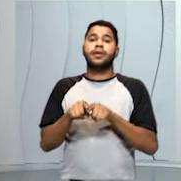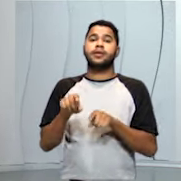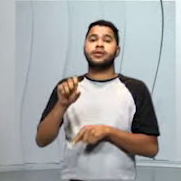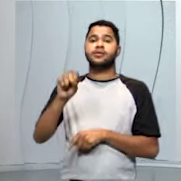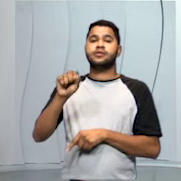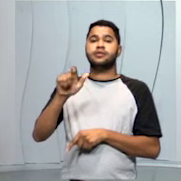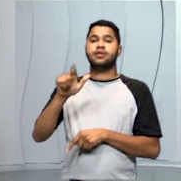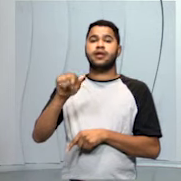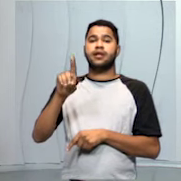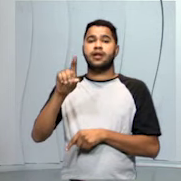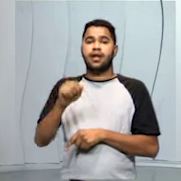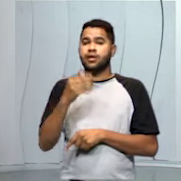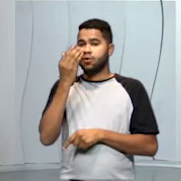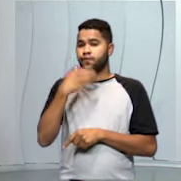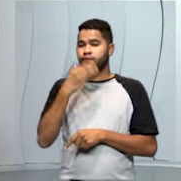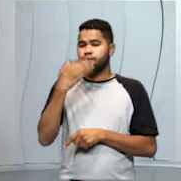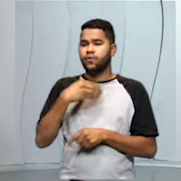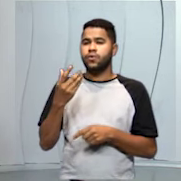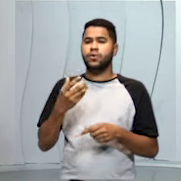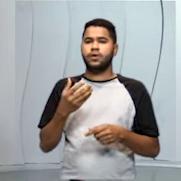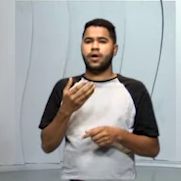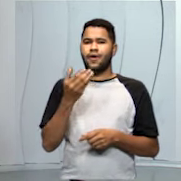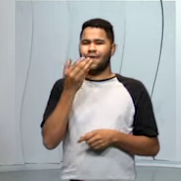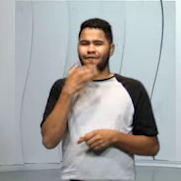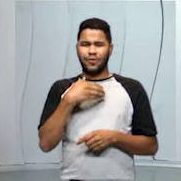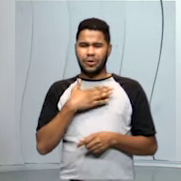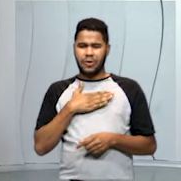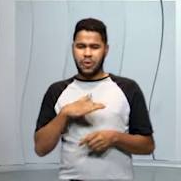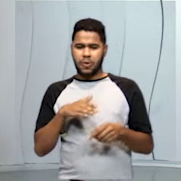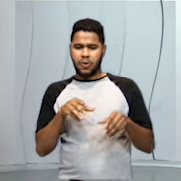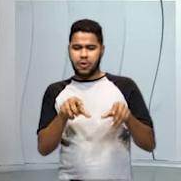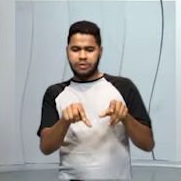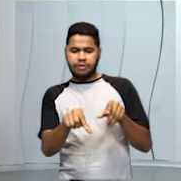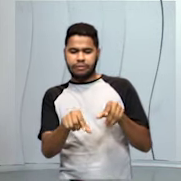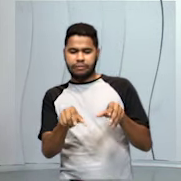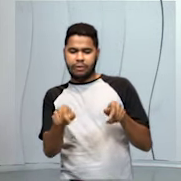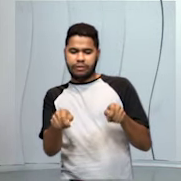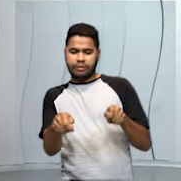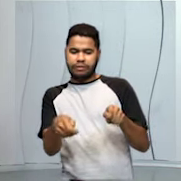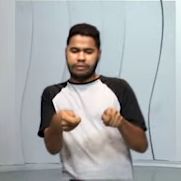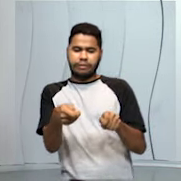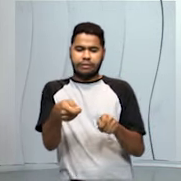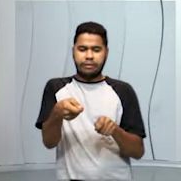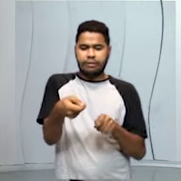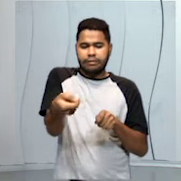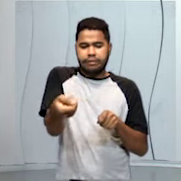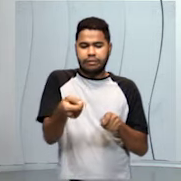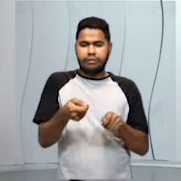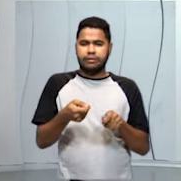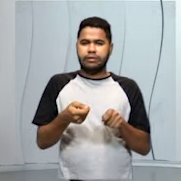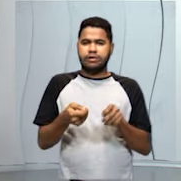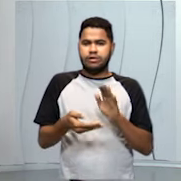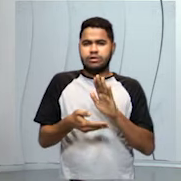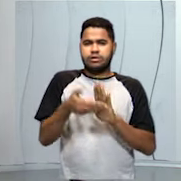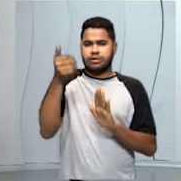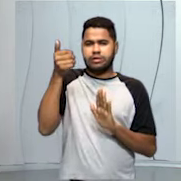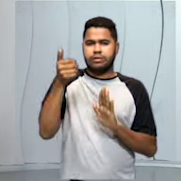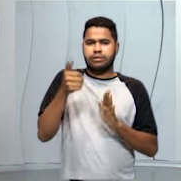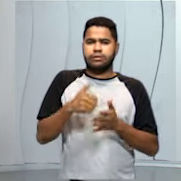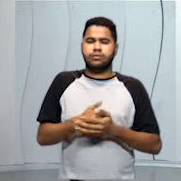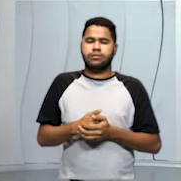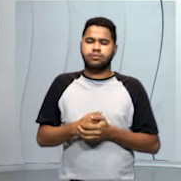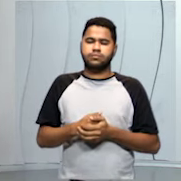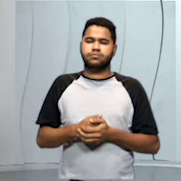Se tem ali na sua salada uma fruta que você não gosta, você pode catar com o garfo aquela que você não gosta